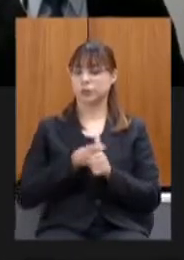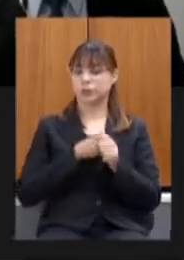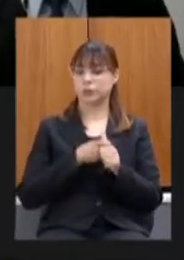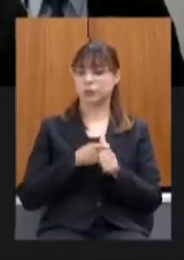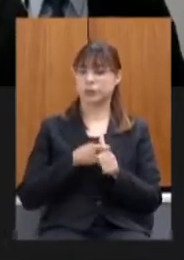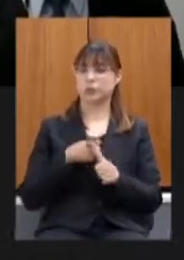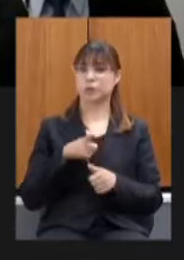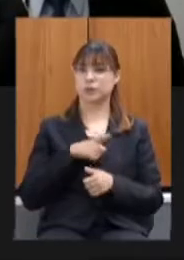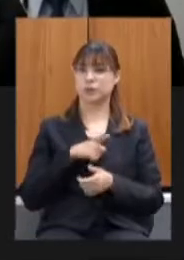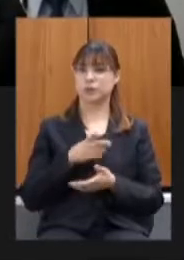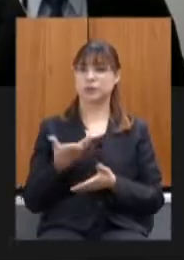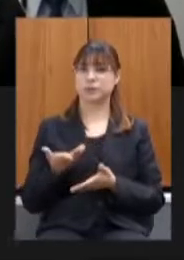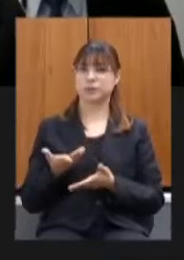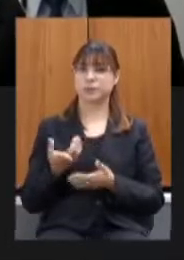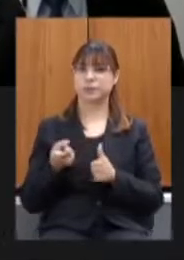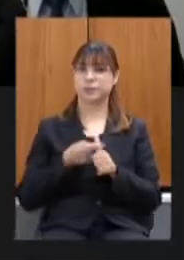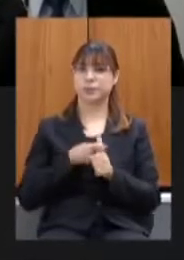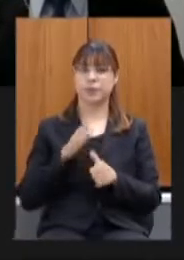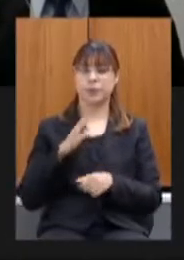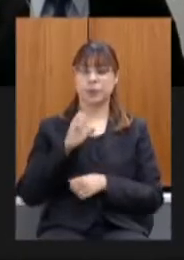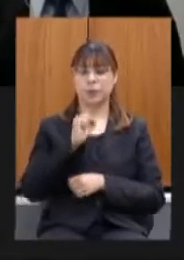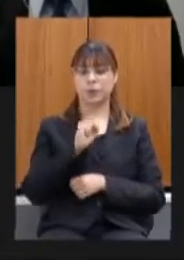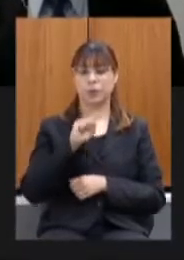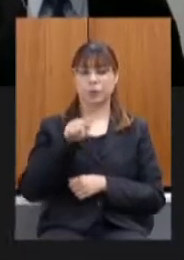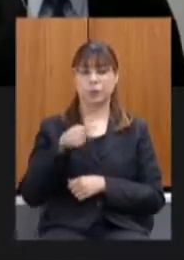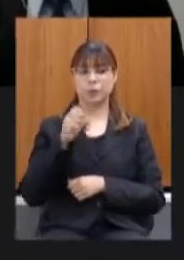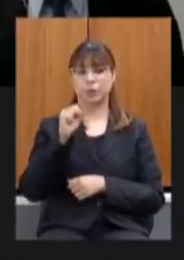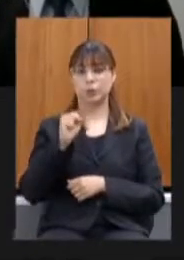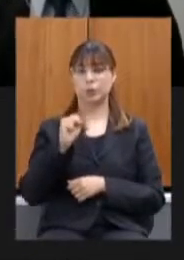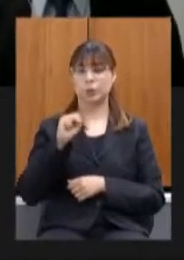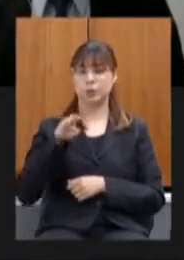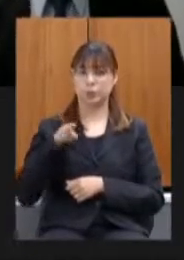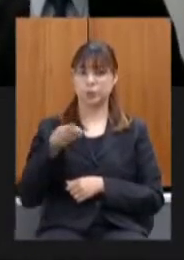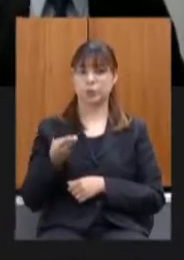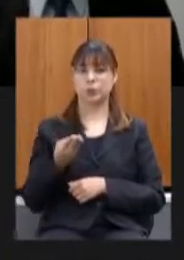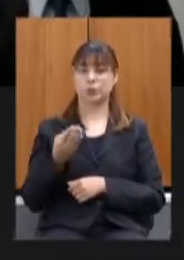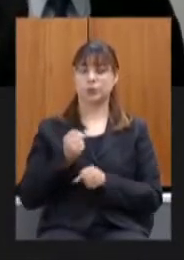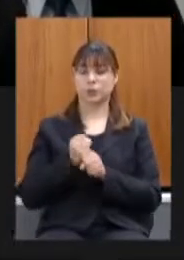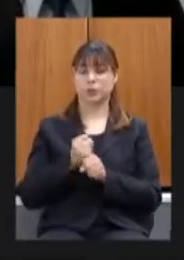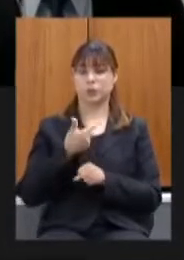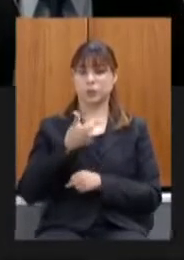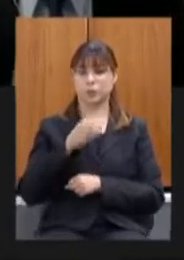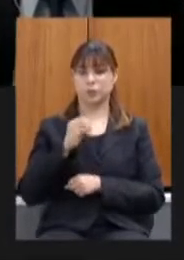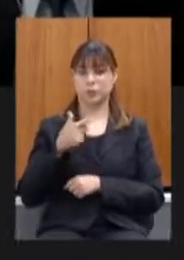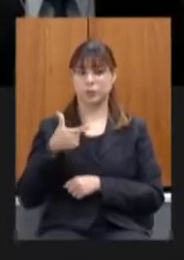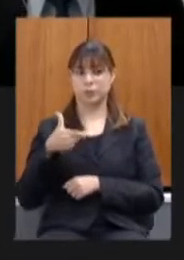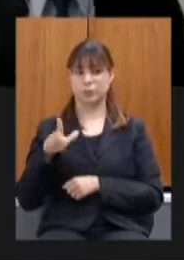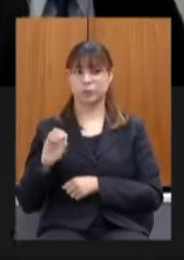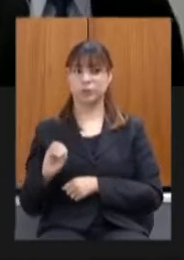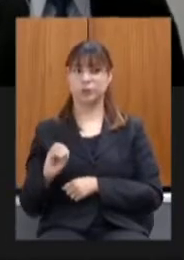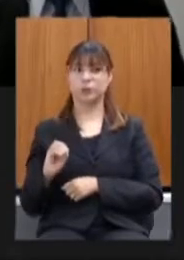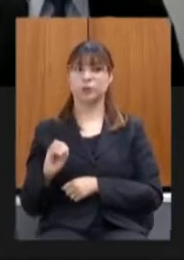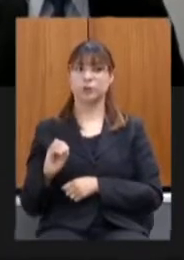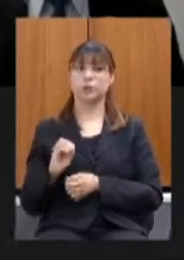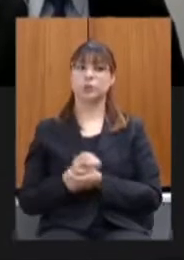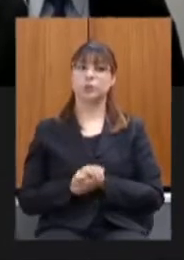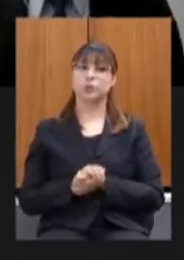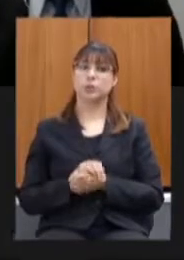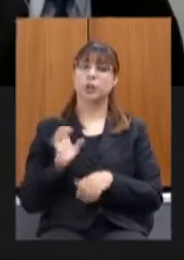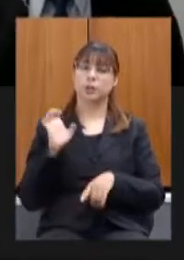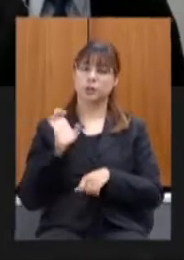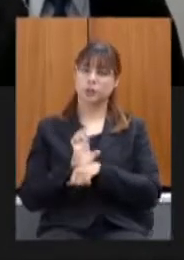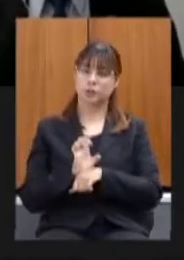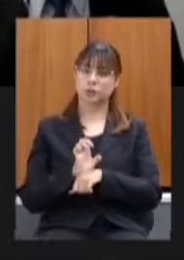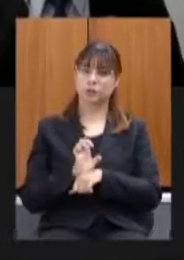de dívida que beira em torno de 8.8 bilhões agora em 2020 seria e o estado por